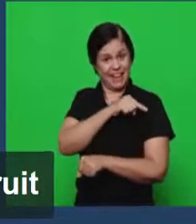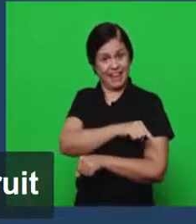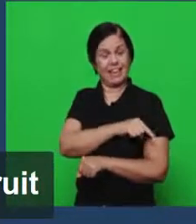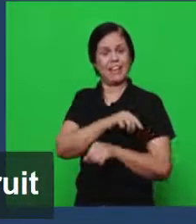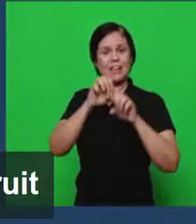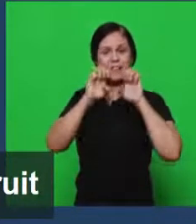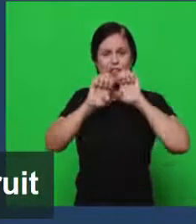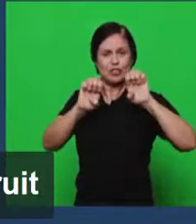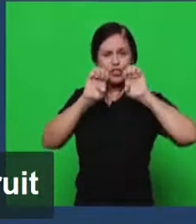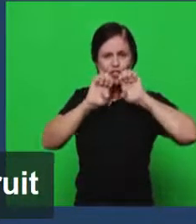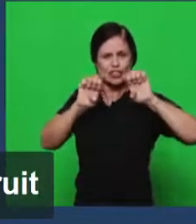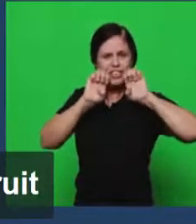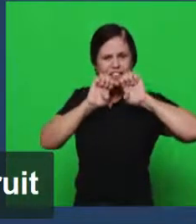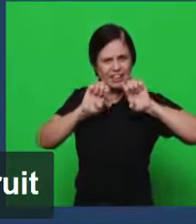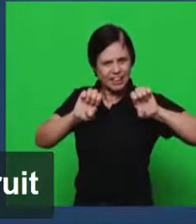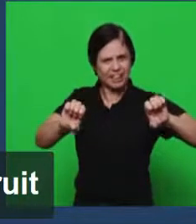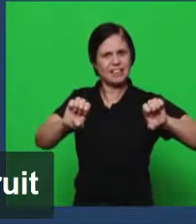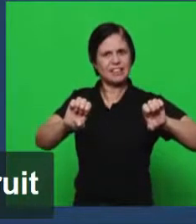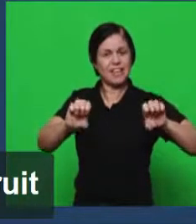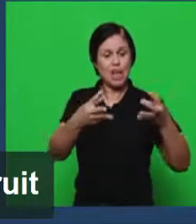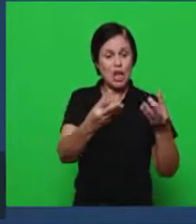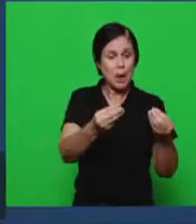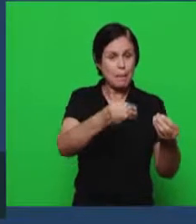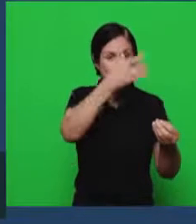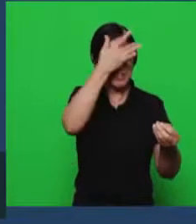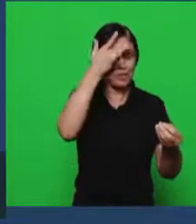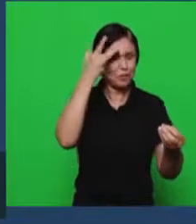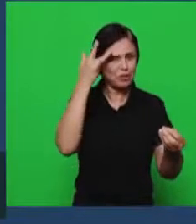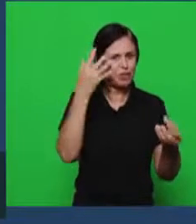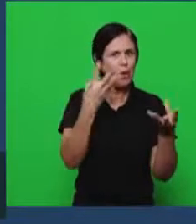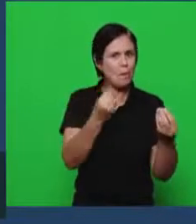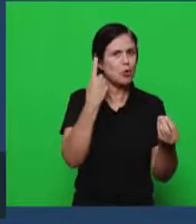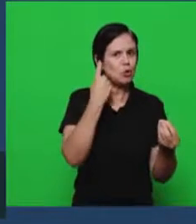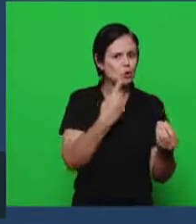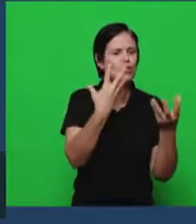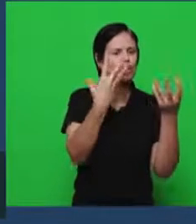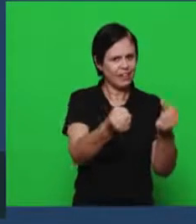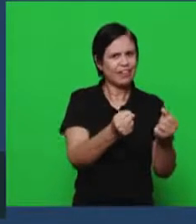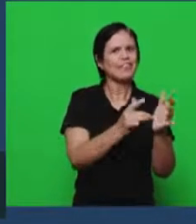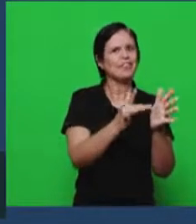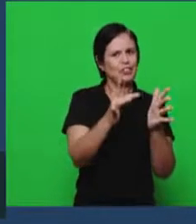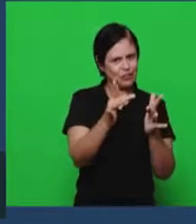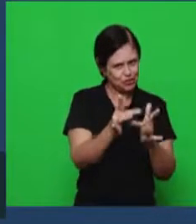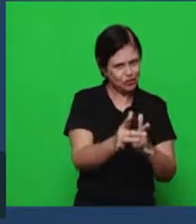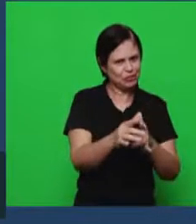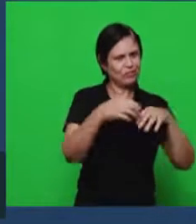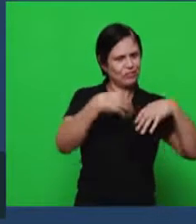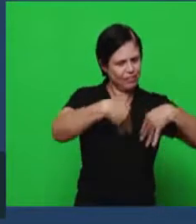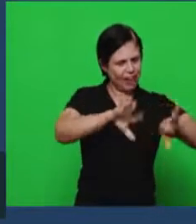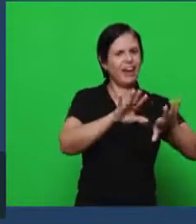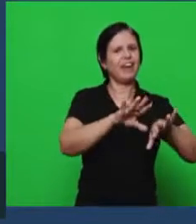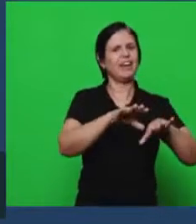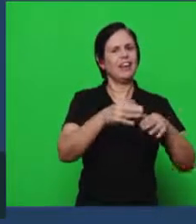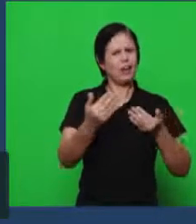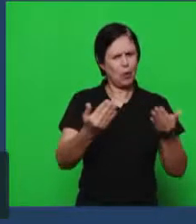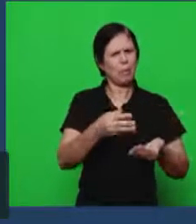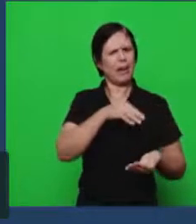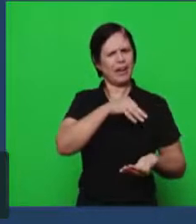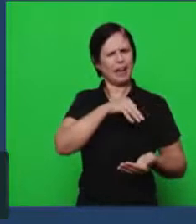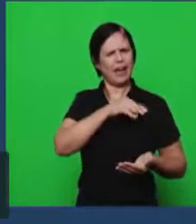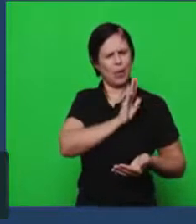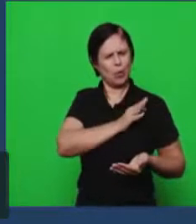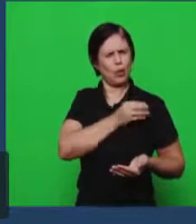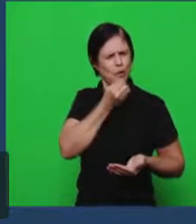é aquele fruto que permanece e o fruto que é também permanente é um fruto permanente ou seja está